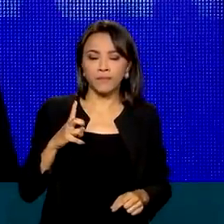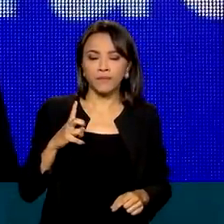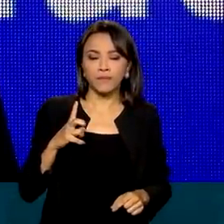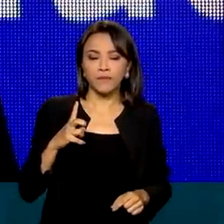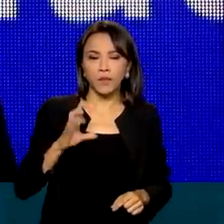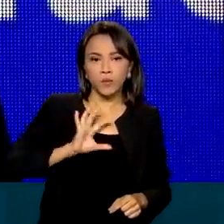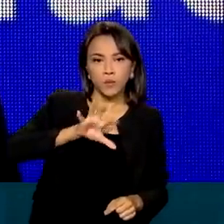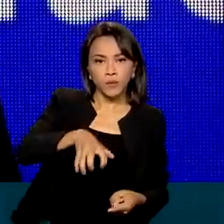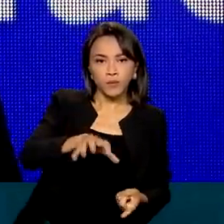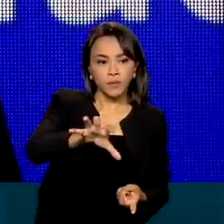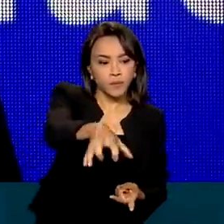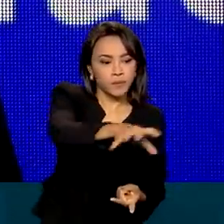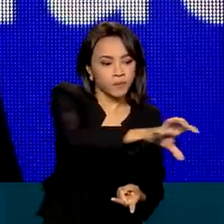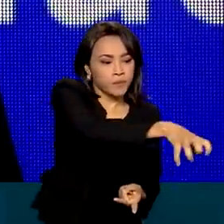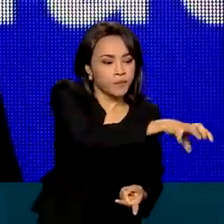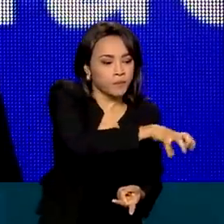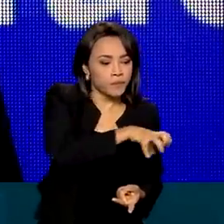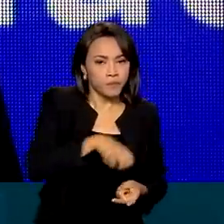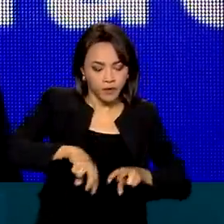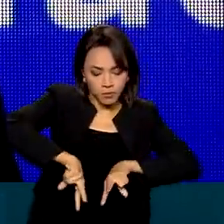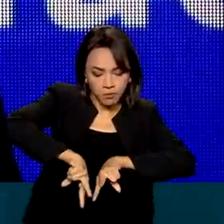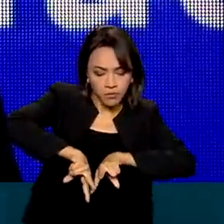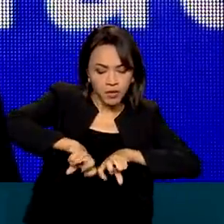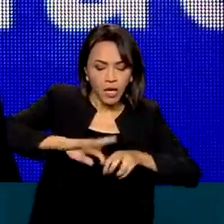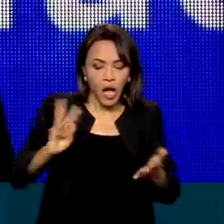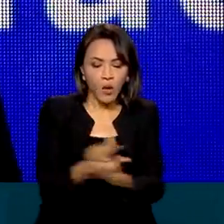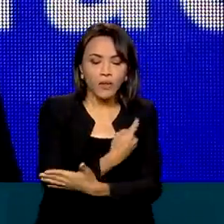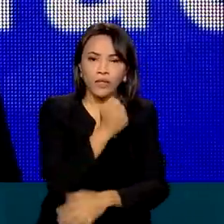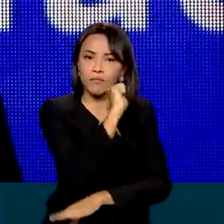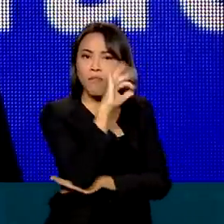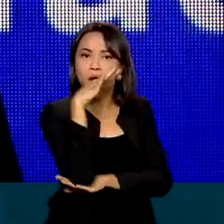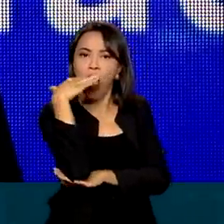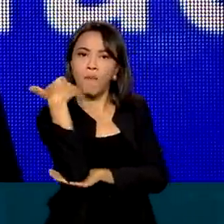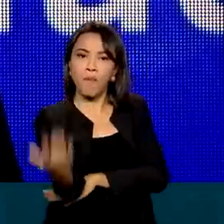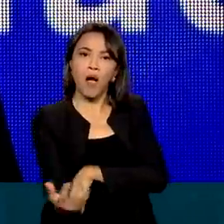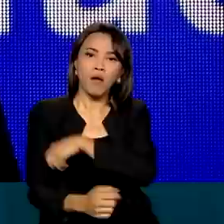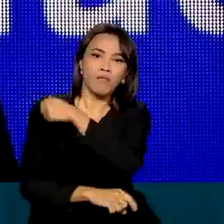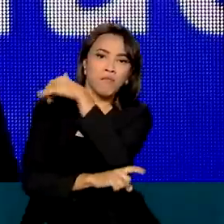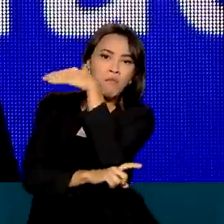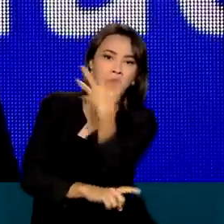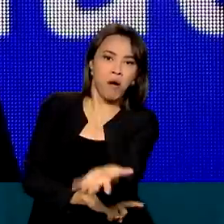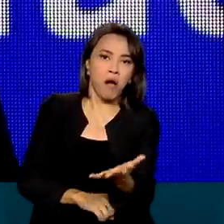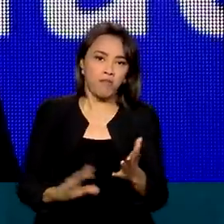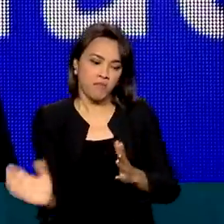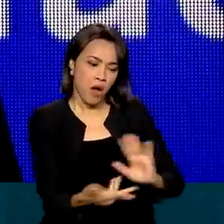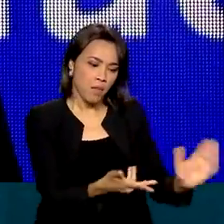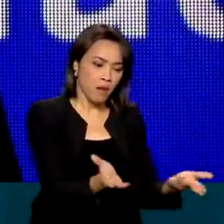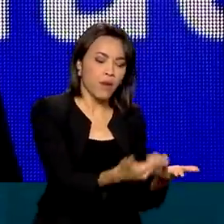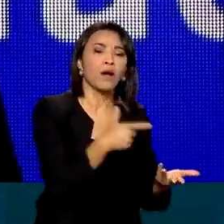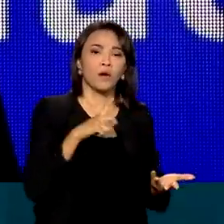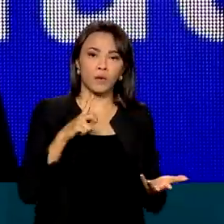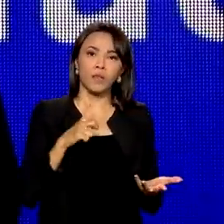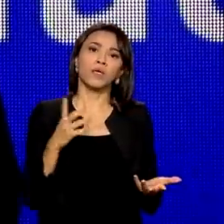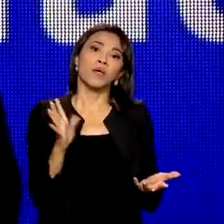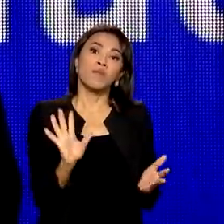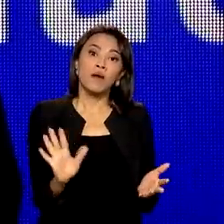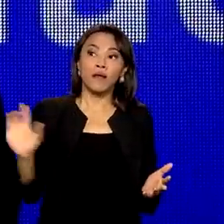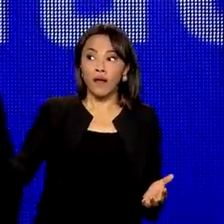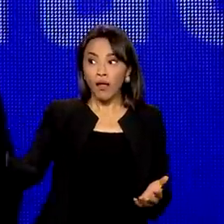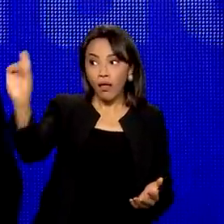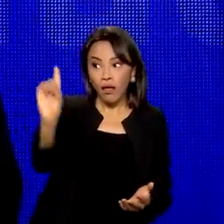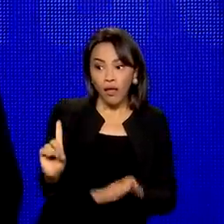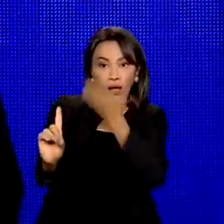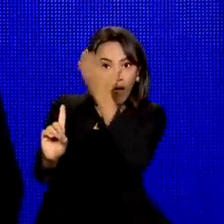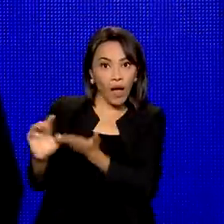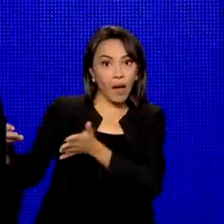nichos de exploração de queimada, desmatamento irregular, mas isso, essa participação dele e os seus